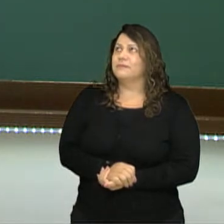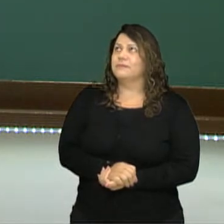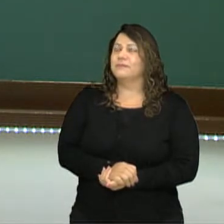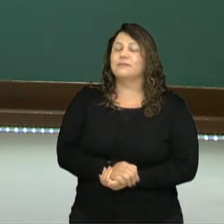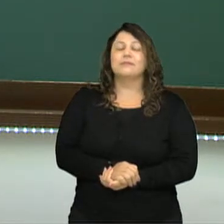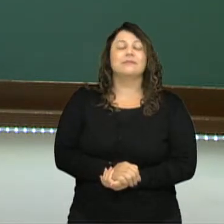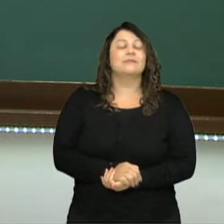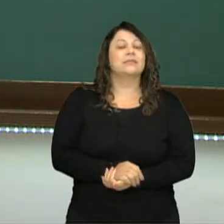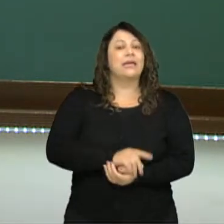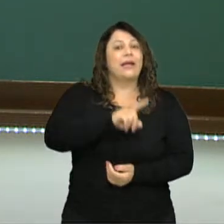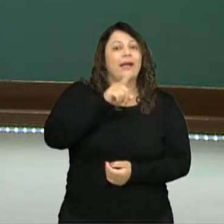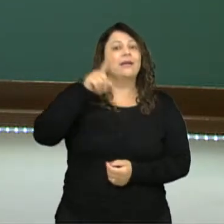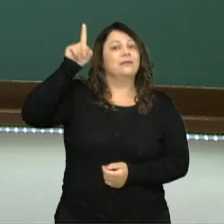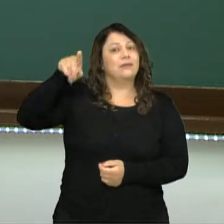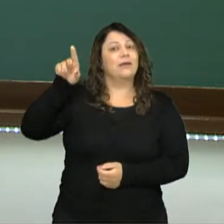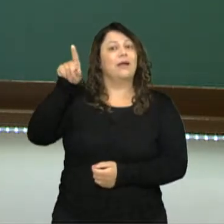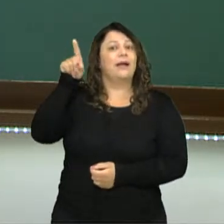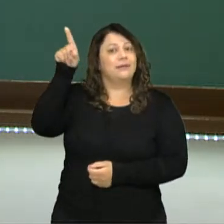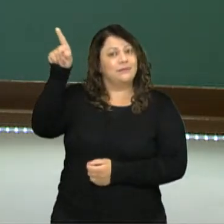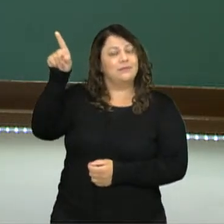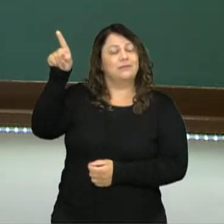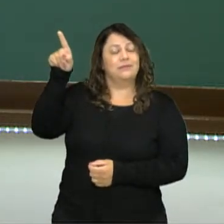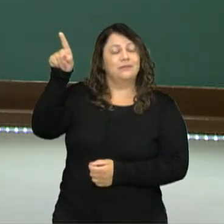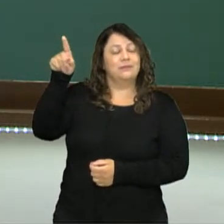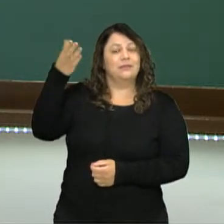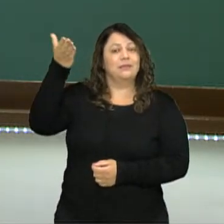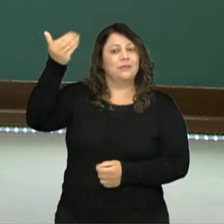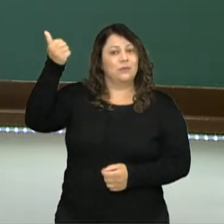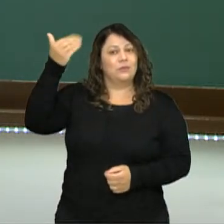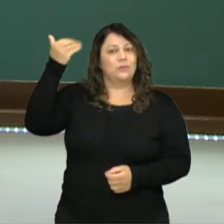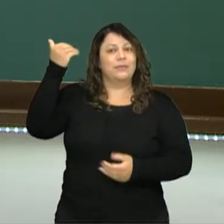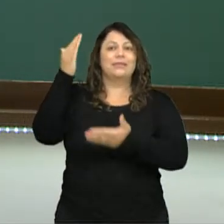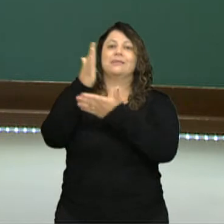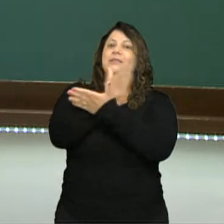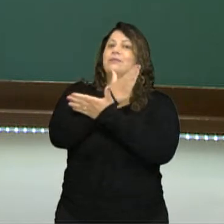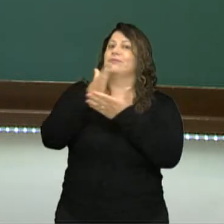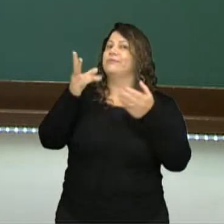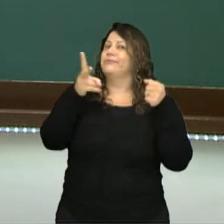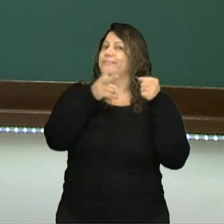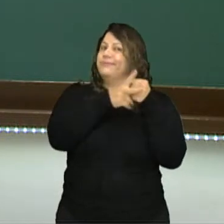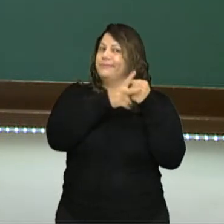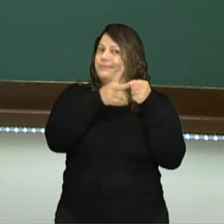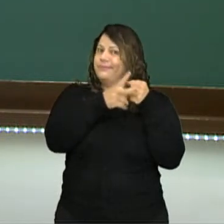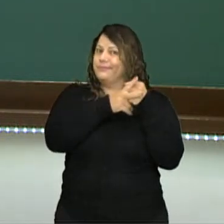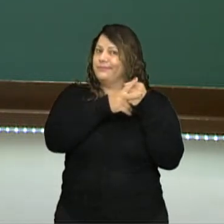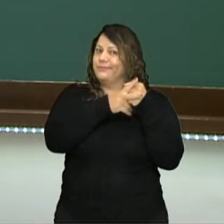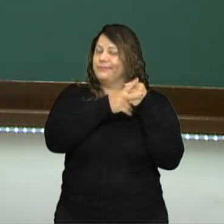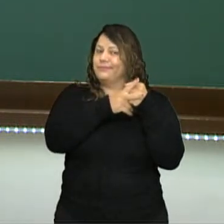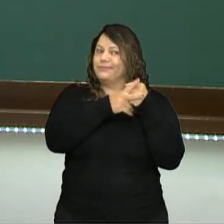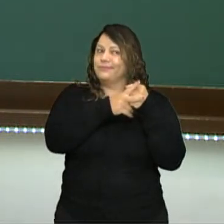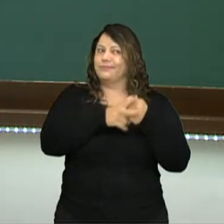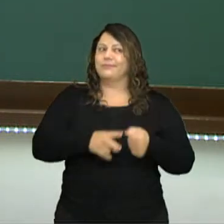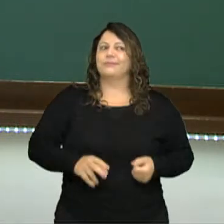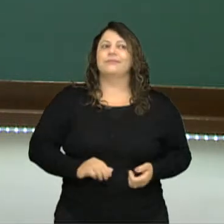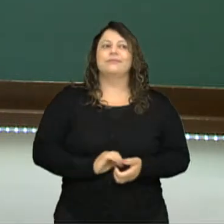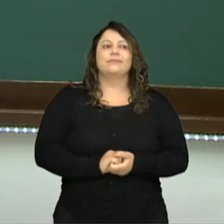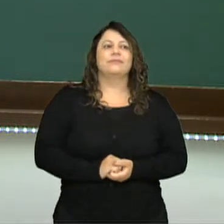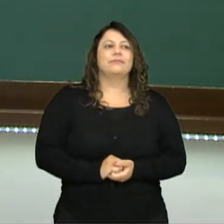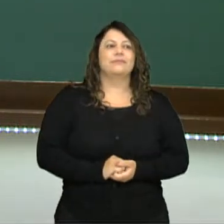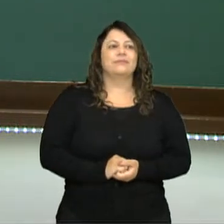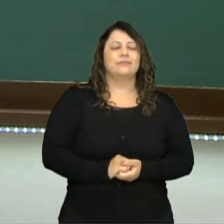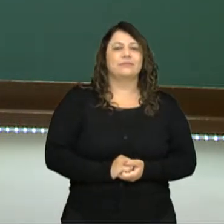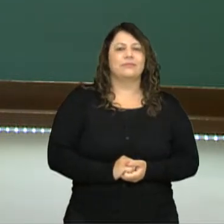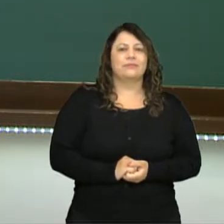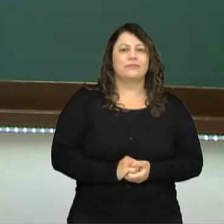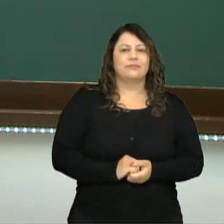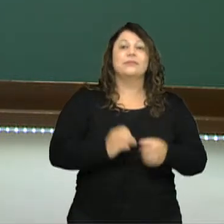Então, desta forma, esses aqui são os passados de alguns verbos. Vamos ver alguns mais. Então, como eu